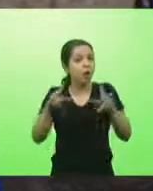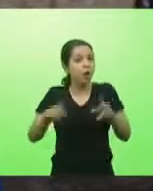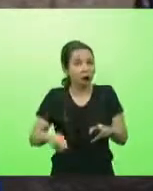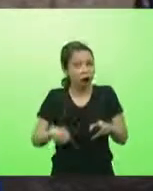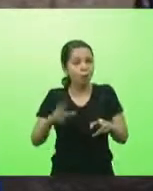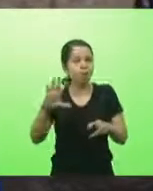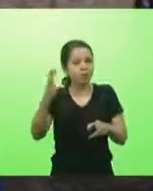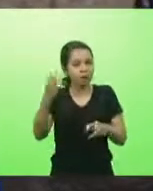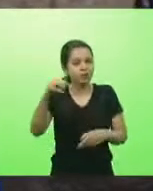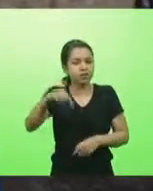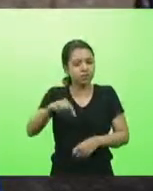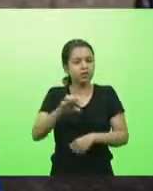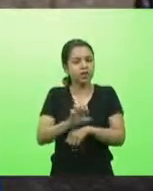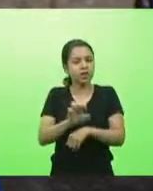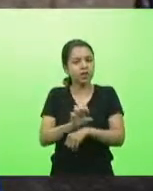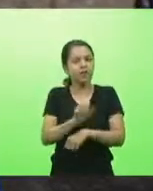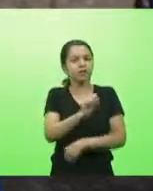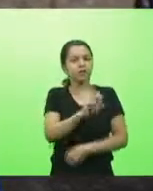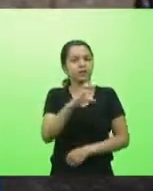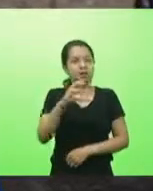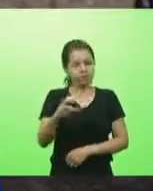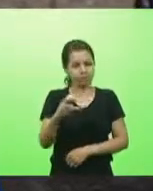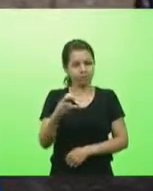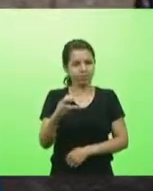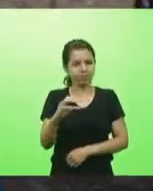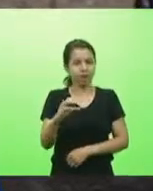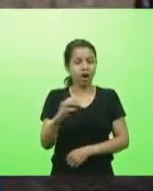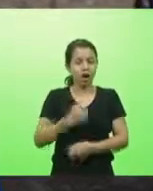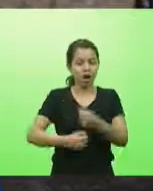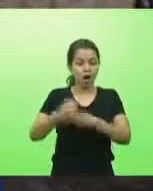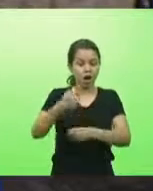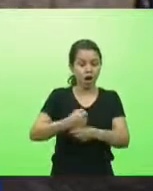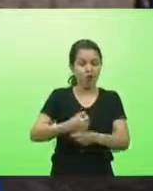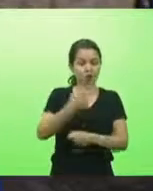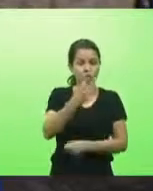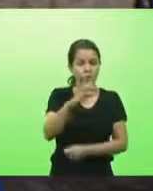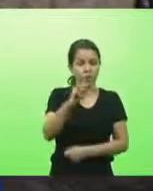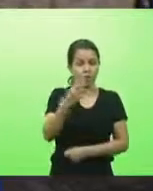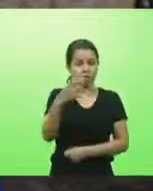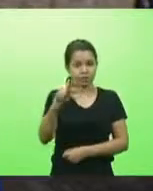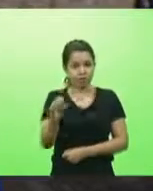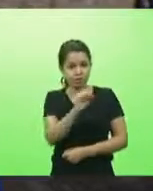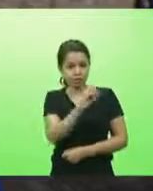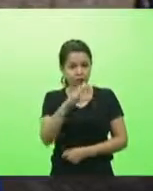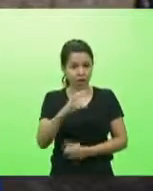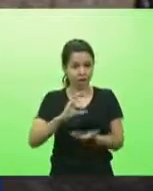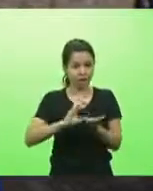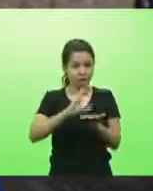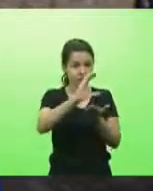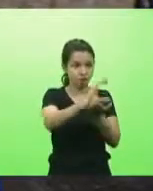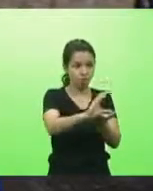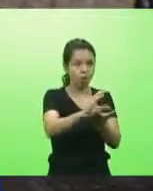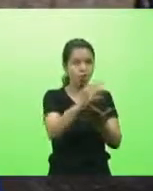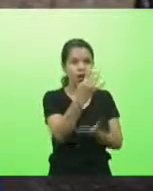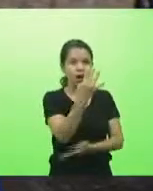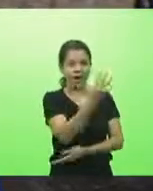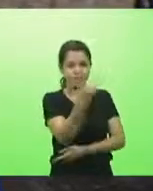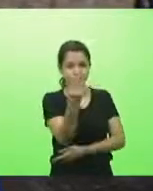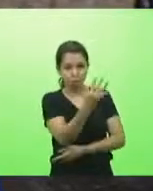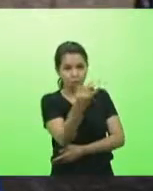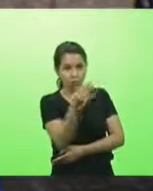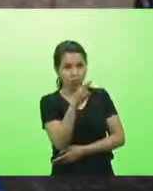Catarina Santa Catarina enviou em 2020 44 bilhões de reais